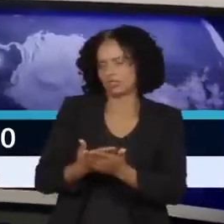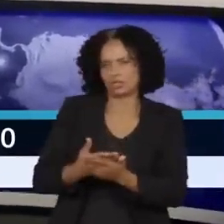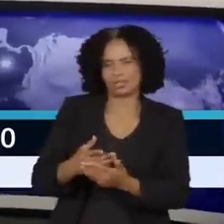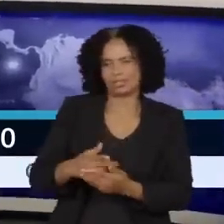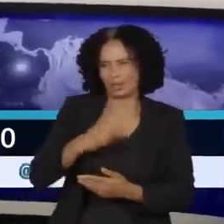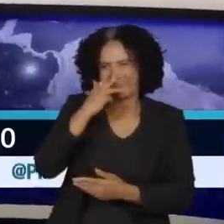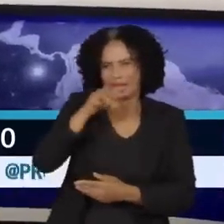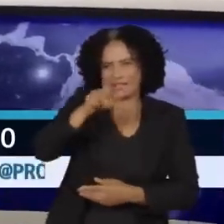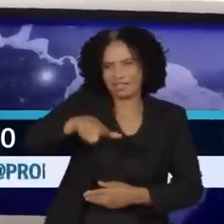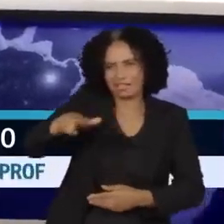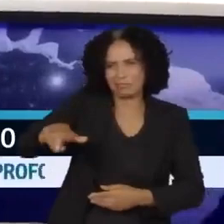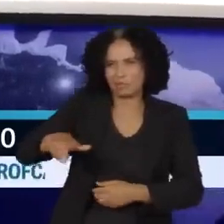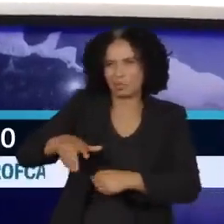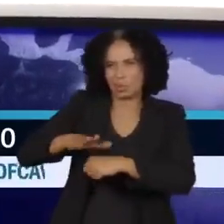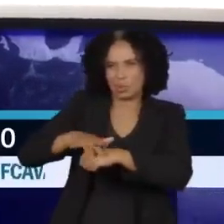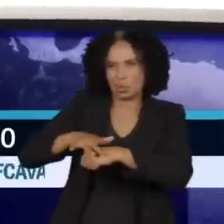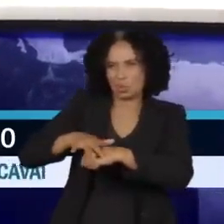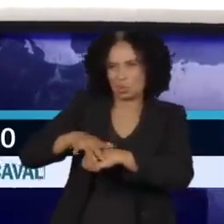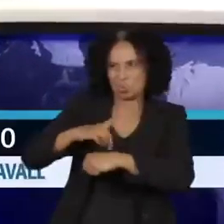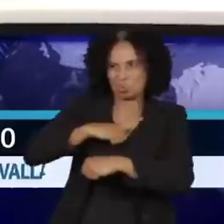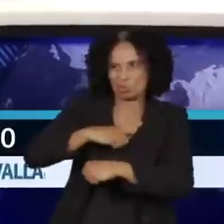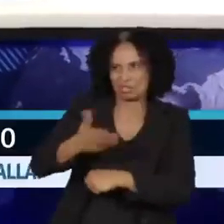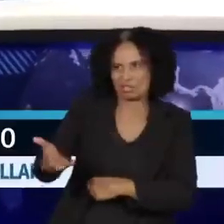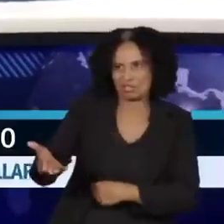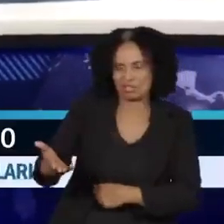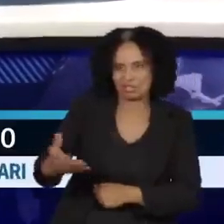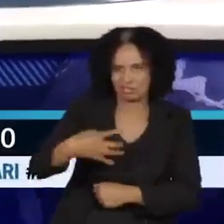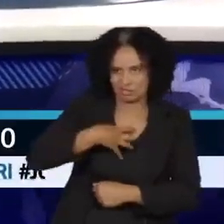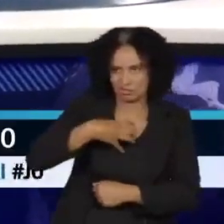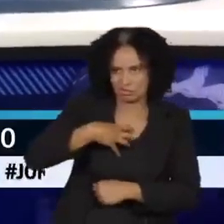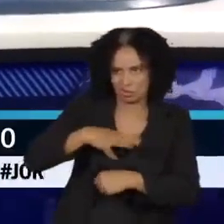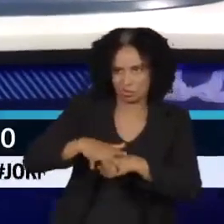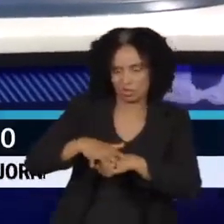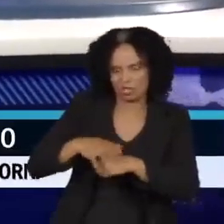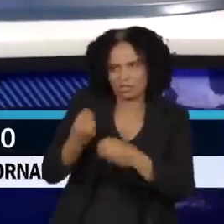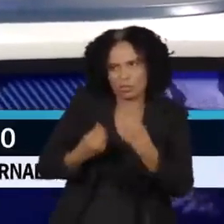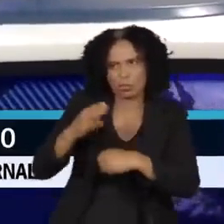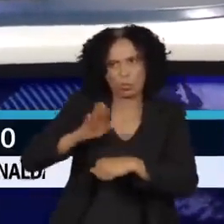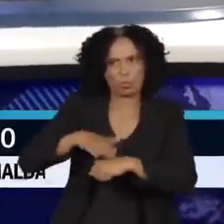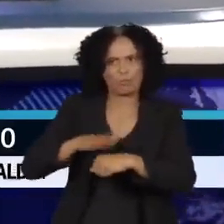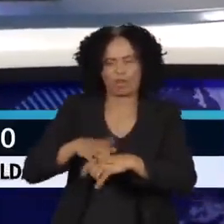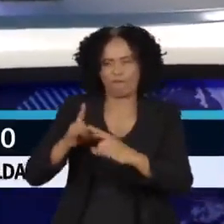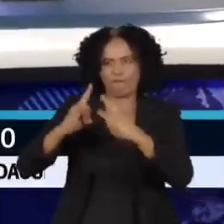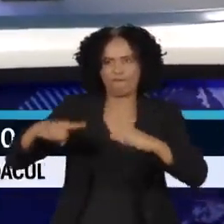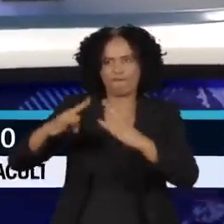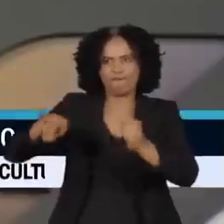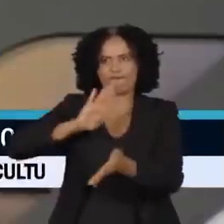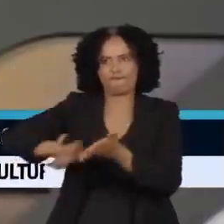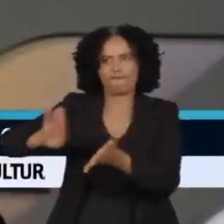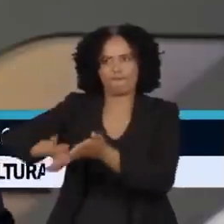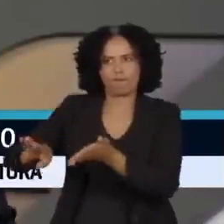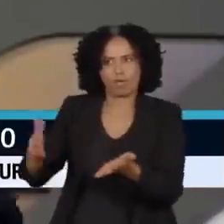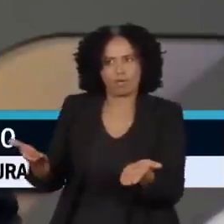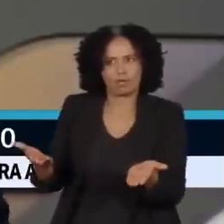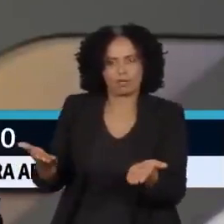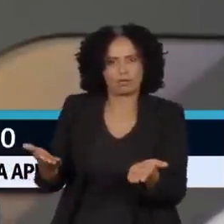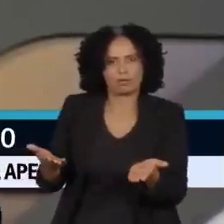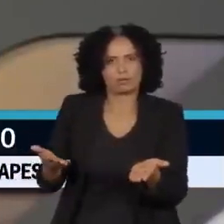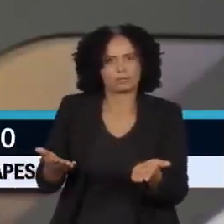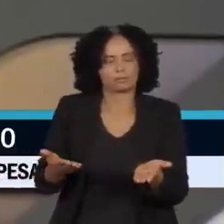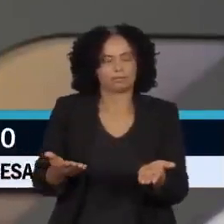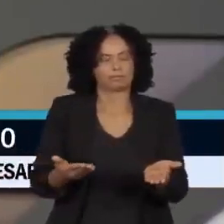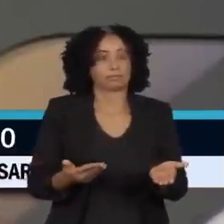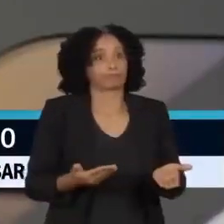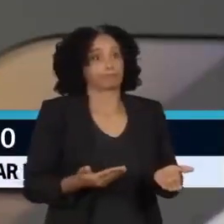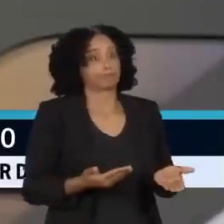repassar também a pergunta colocada pela reportagem. Agir com o uso da força ou apostar numa solução conciliatória? Olha, eu acho que